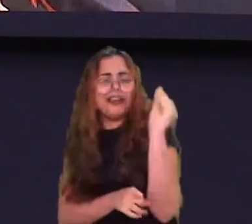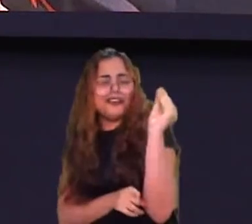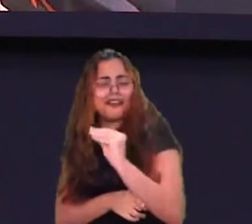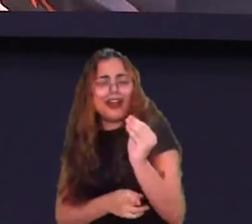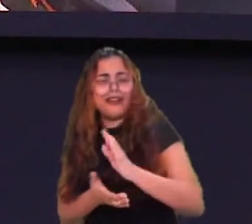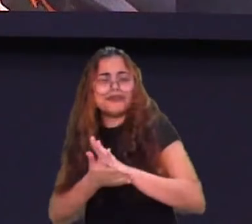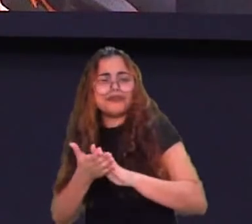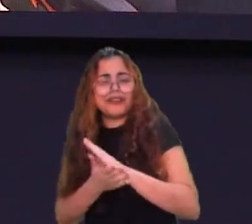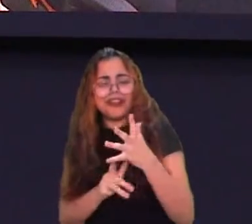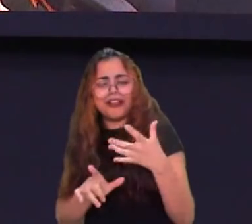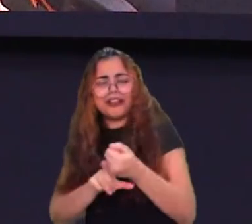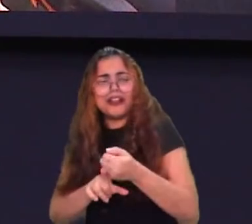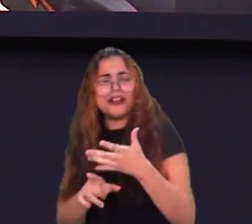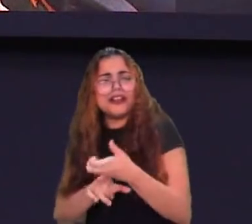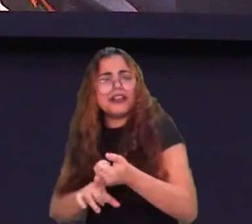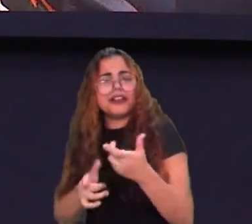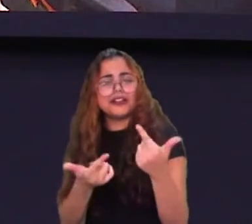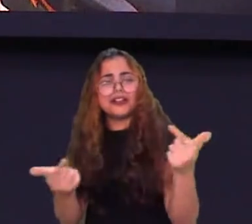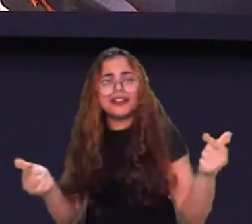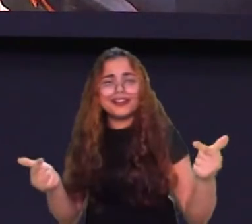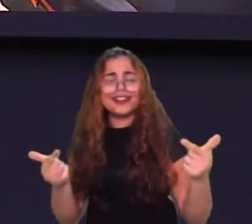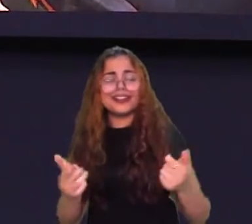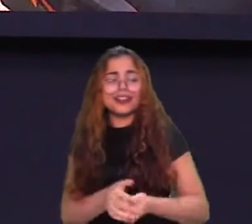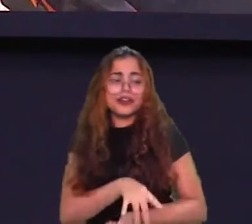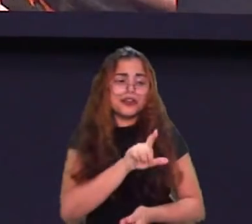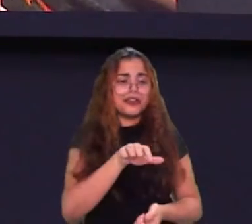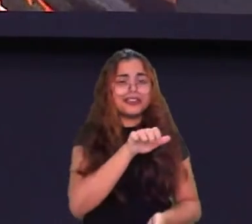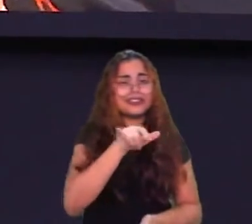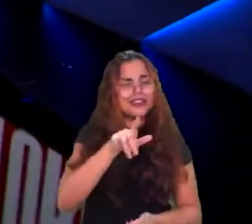se você não tivesse visto o gráfico, você nem falou.